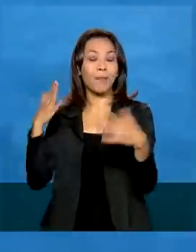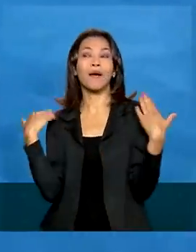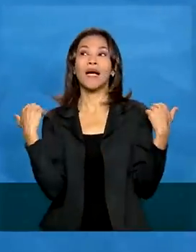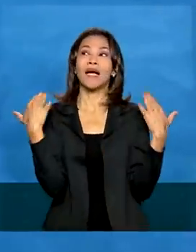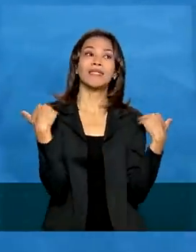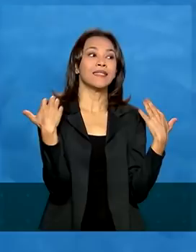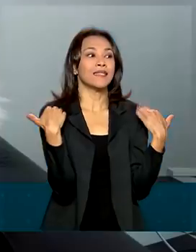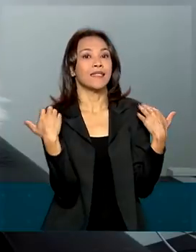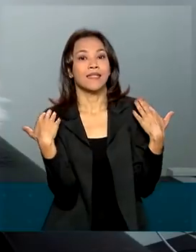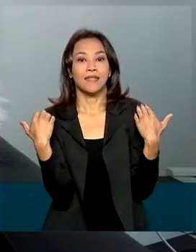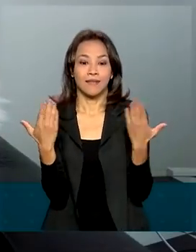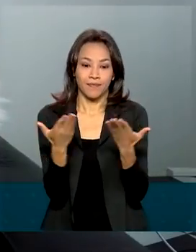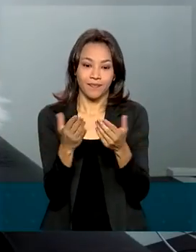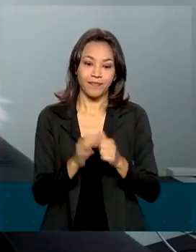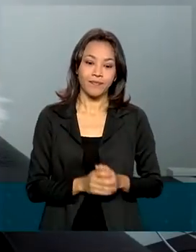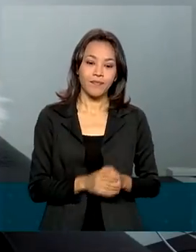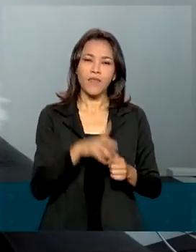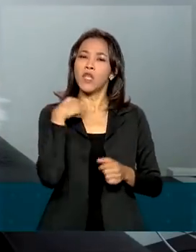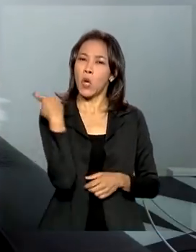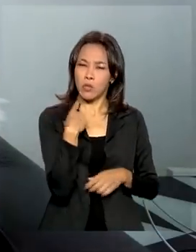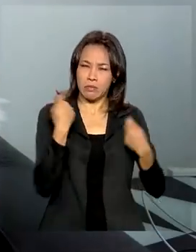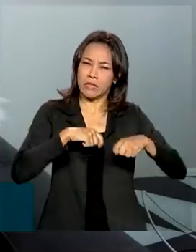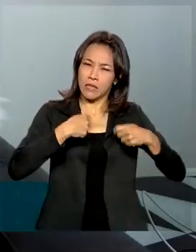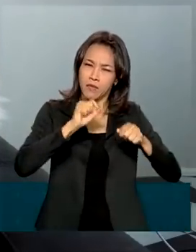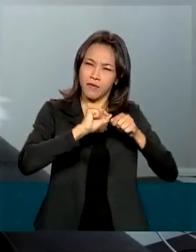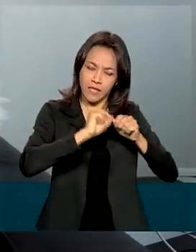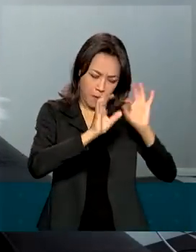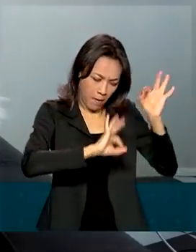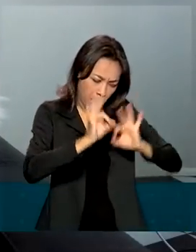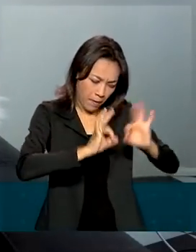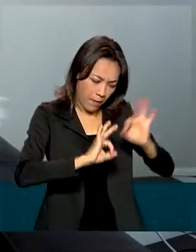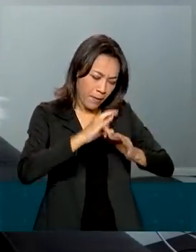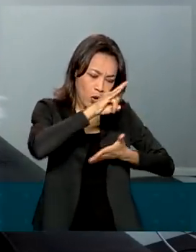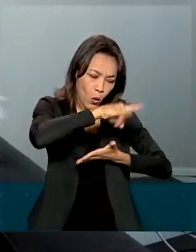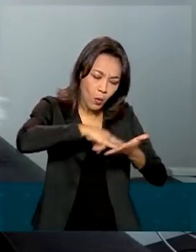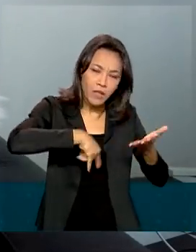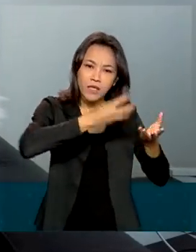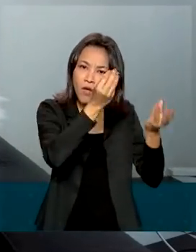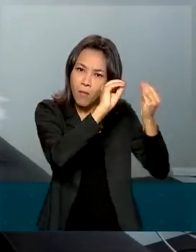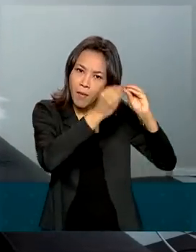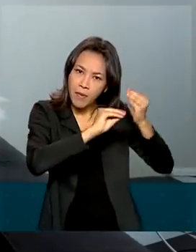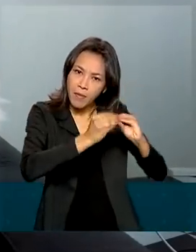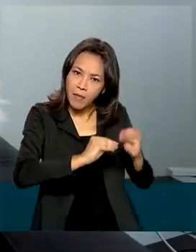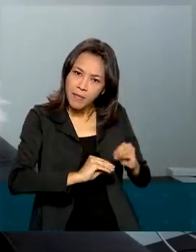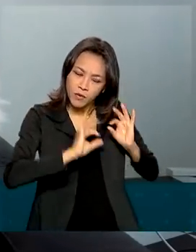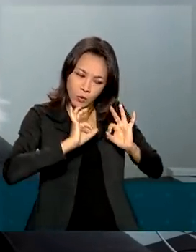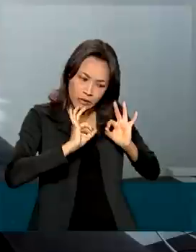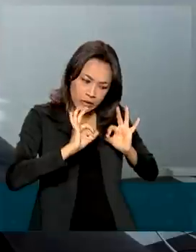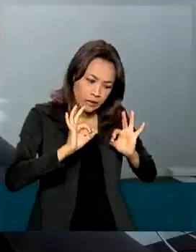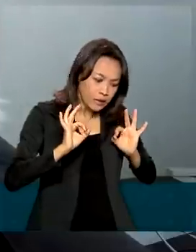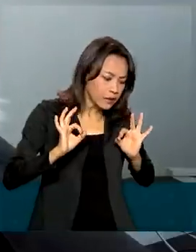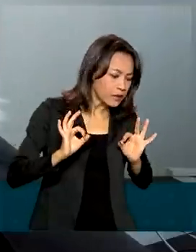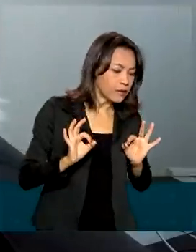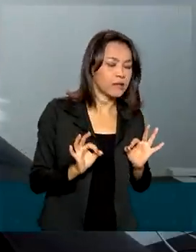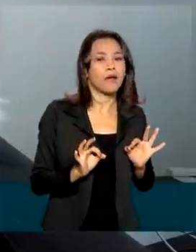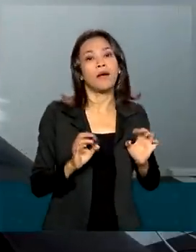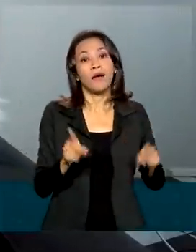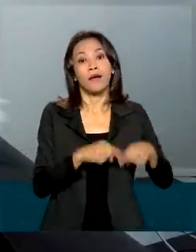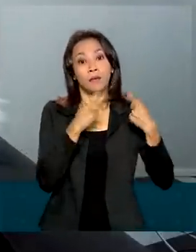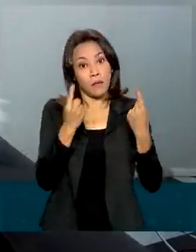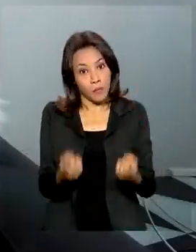passear na neve. Tivemos que fazer toda a documentação, tivemos acompanhamento da verificação da documentação, a emissão do